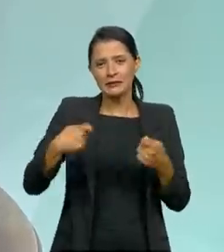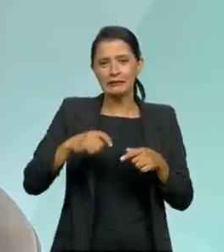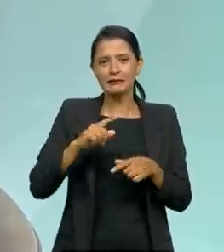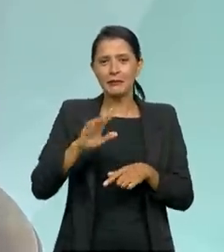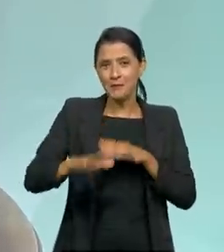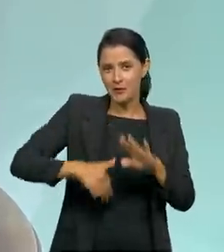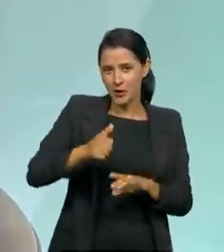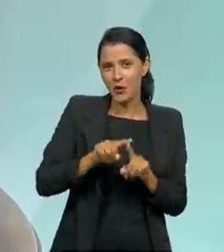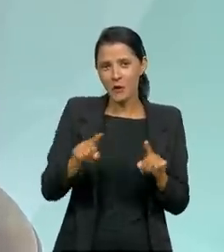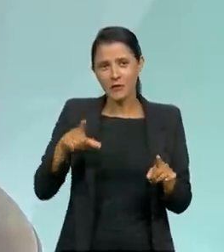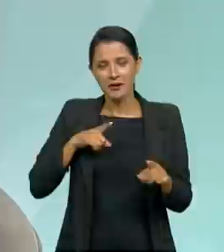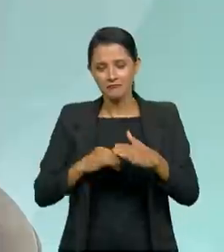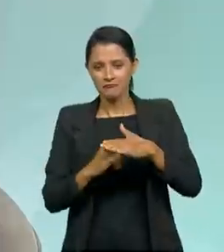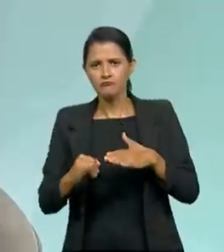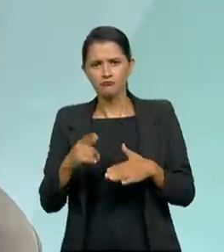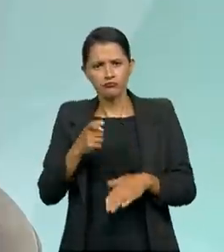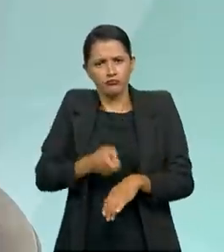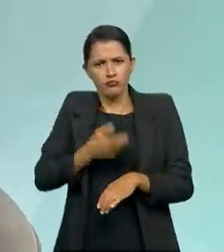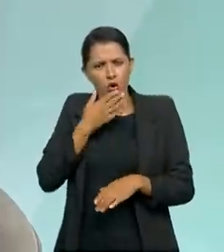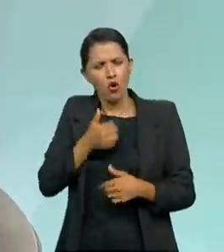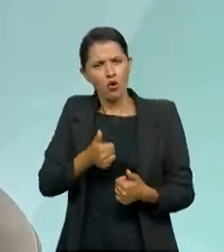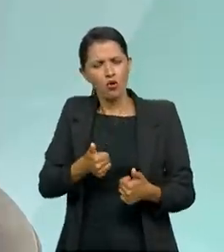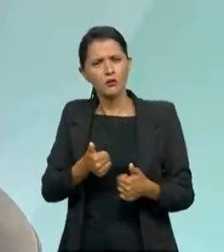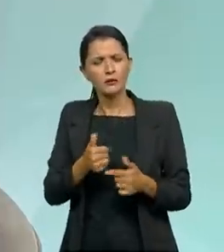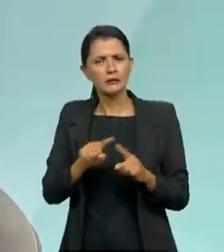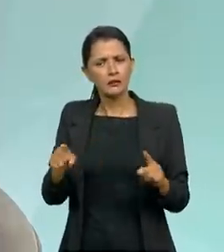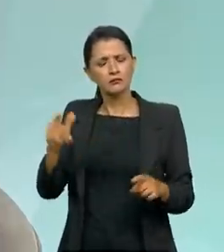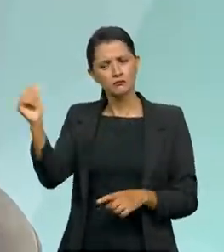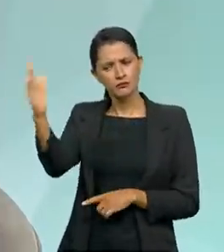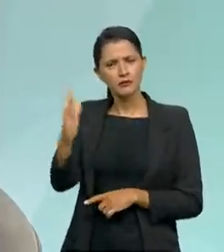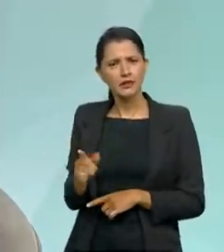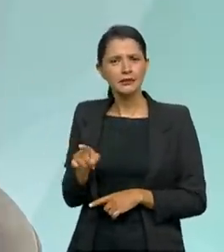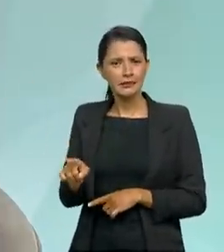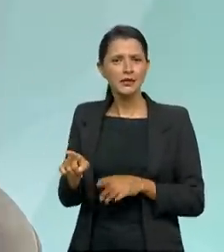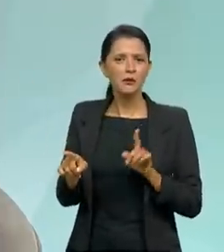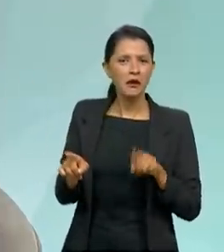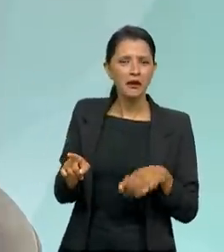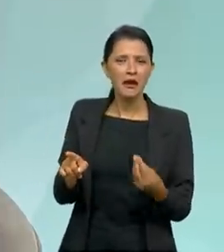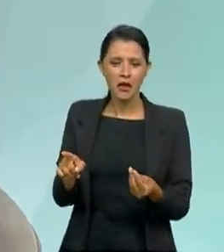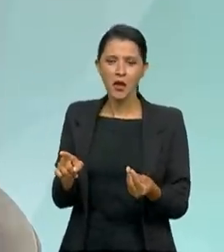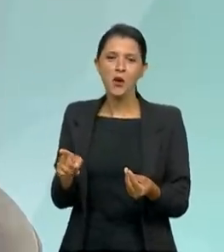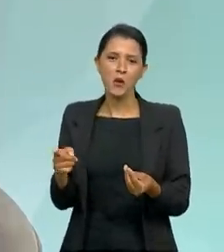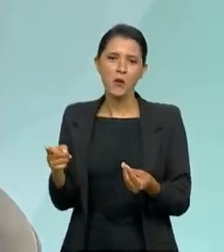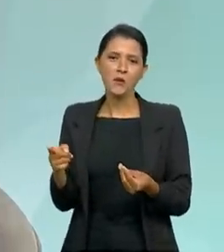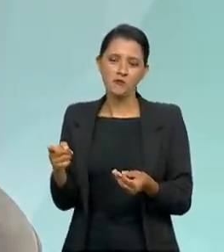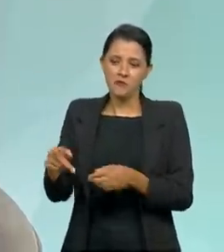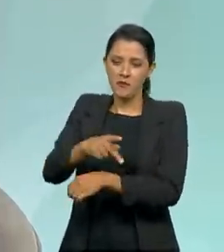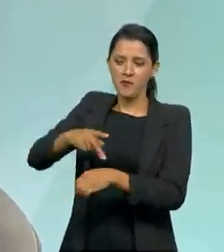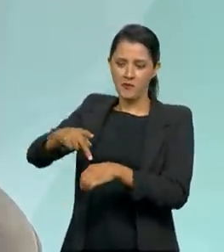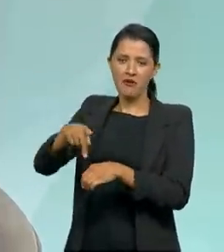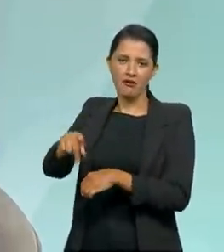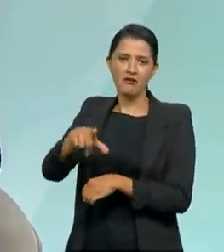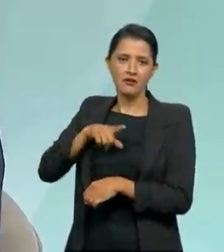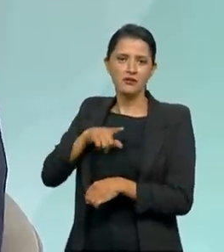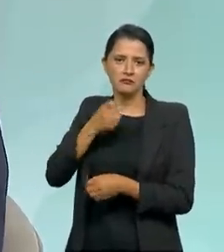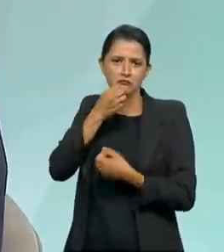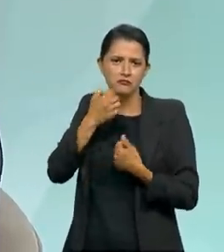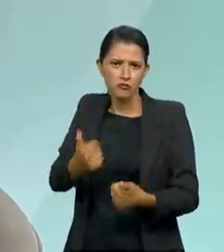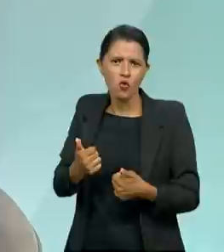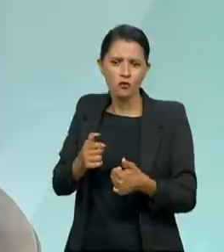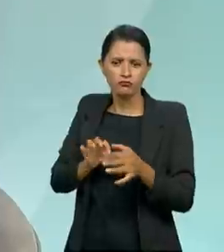Nós temos instituições sólidas. Então, eu acho que o Brasil, ele é um país que tem uma boa